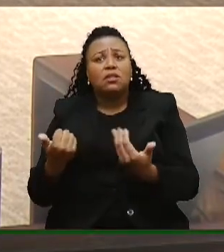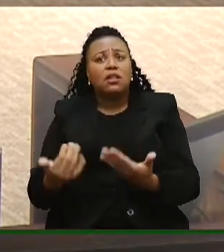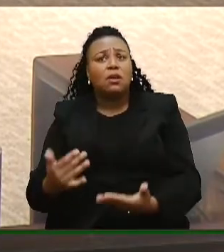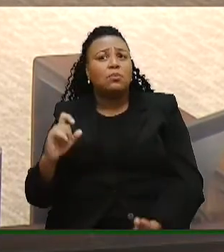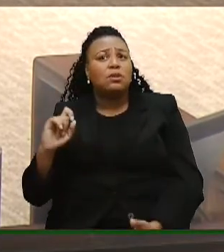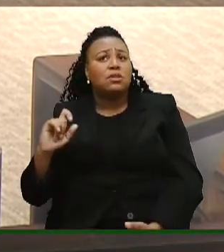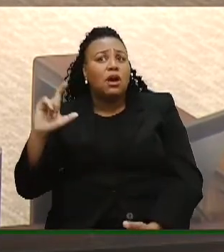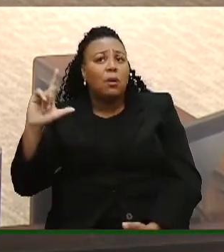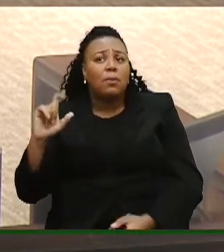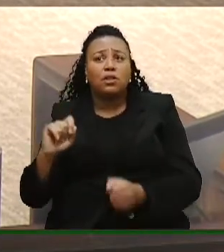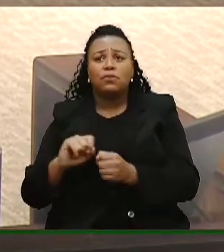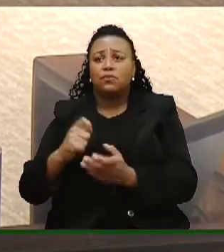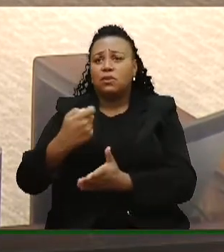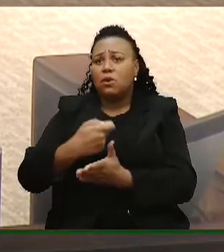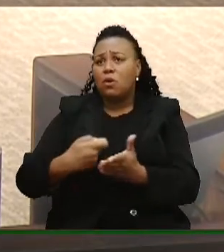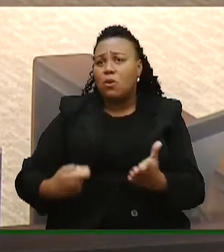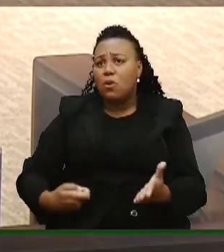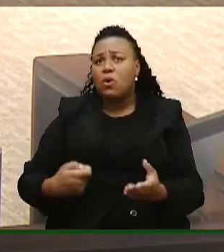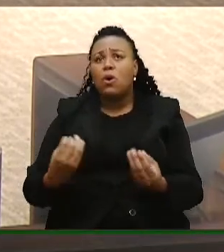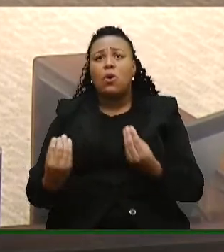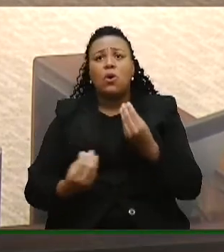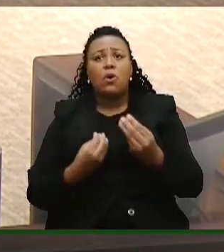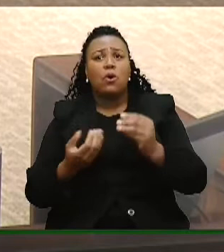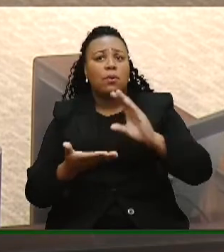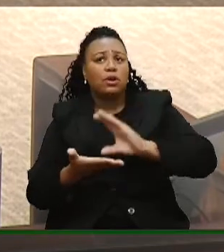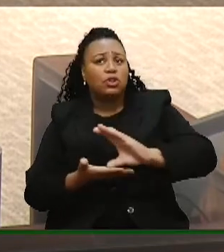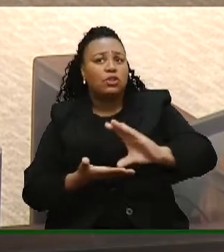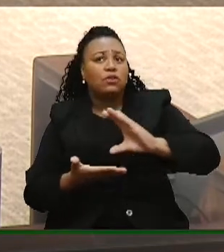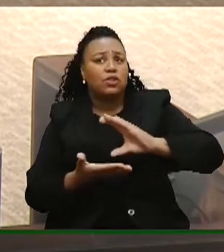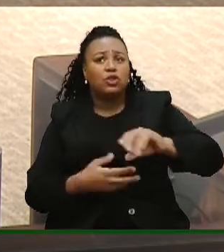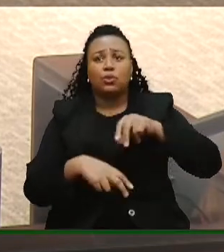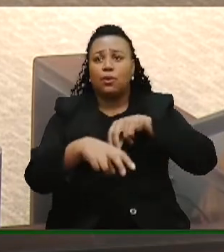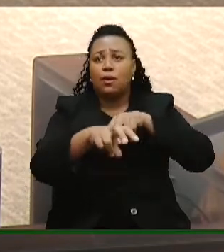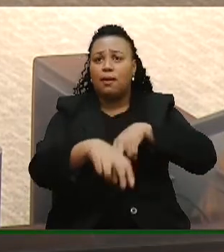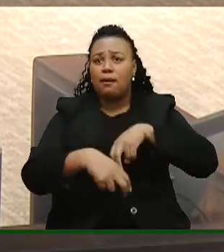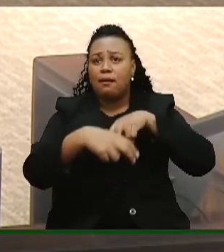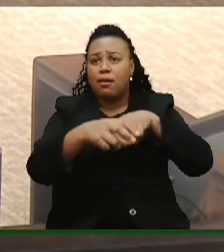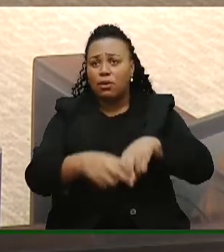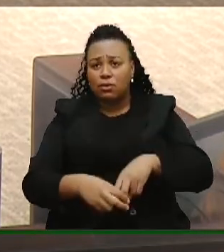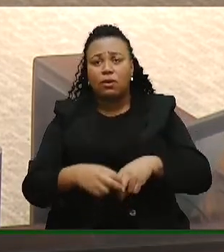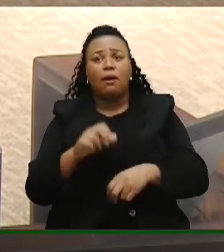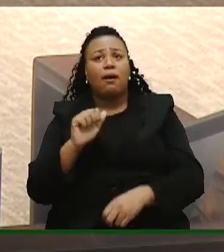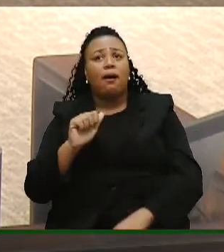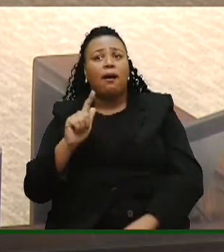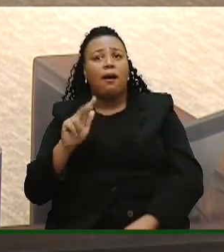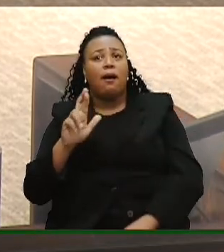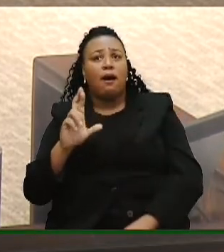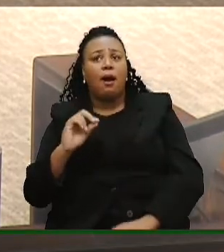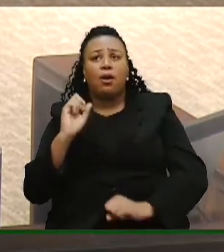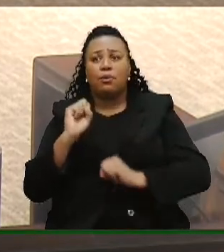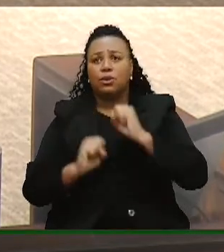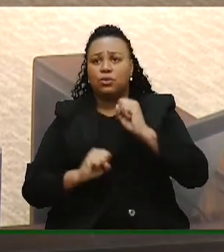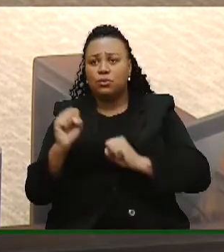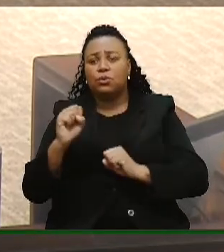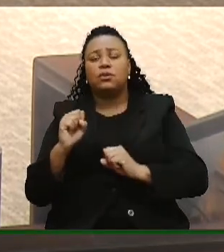nós fizemos concurso público, nós investimos na agricultura, na agroindústria, na indústria?